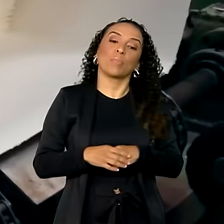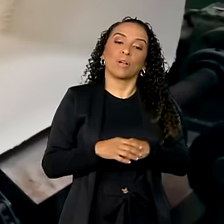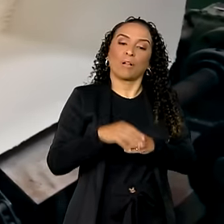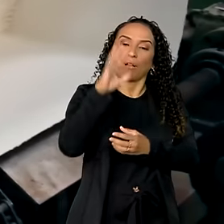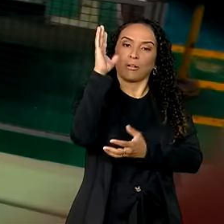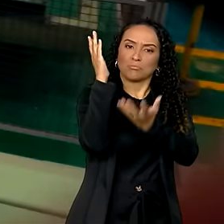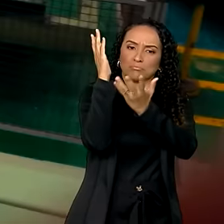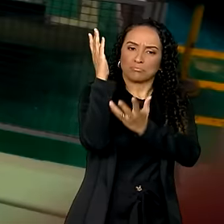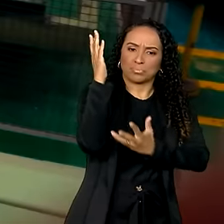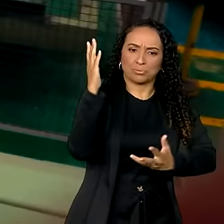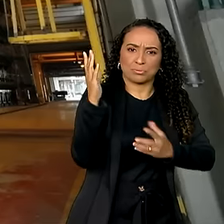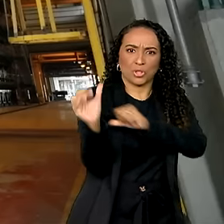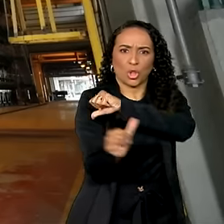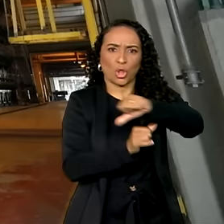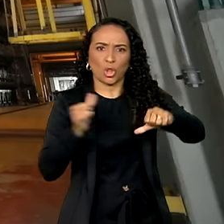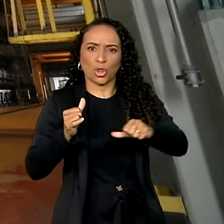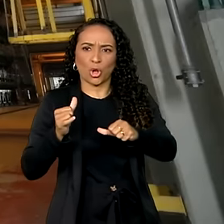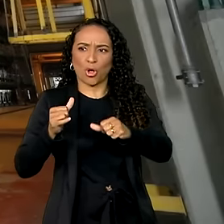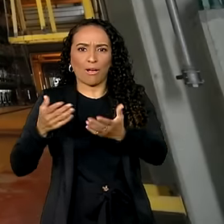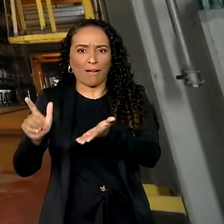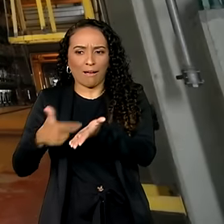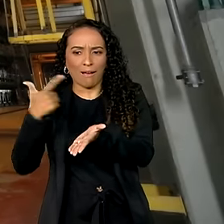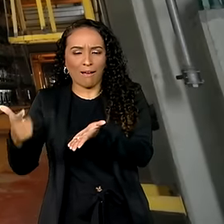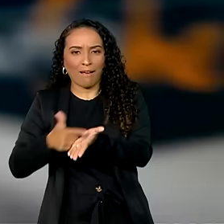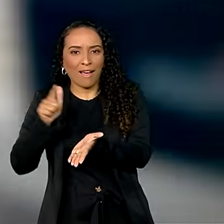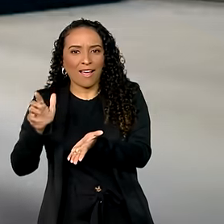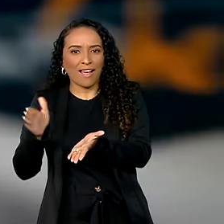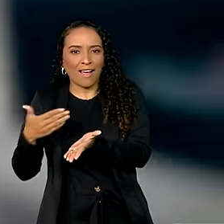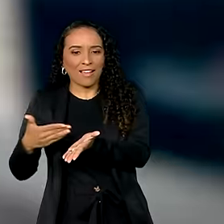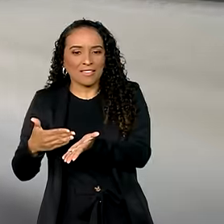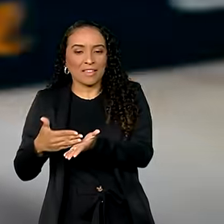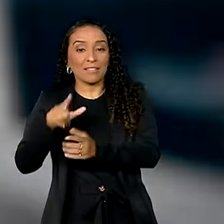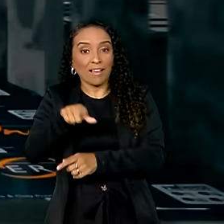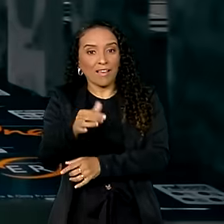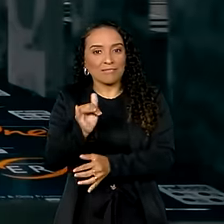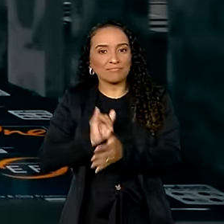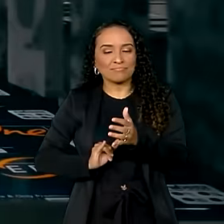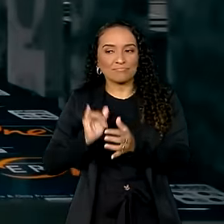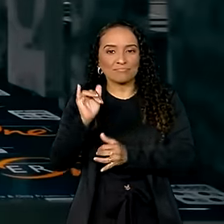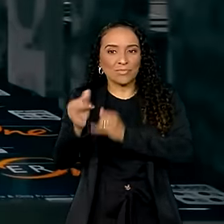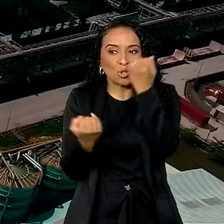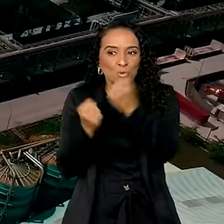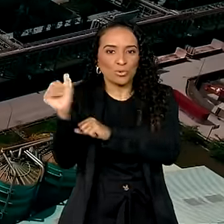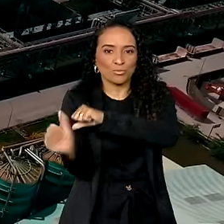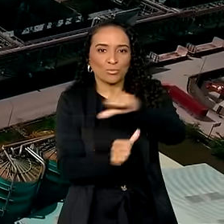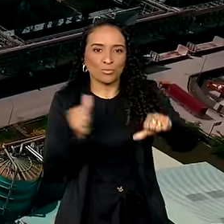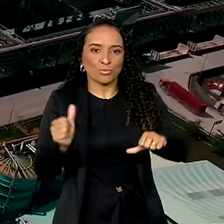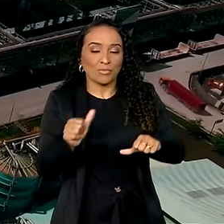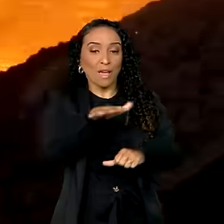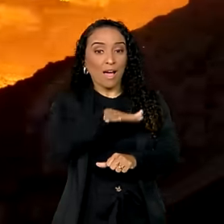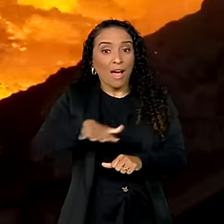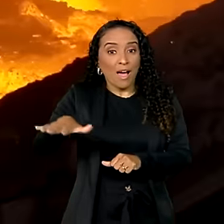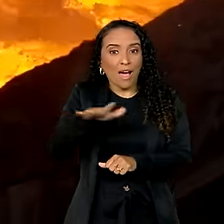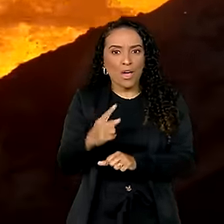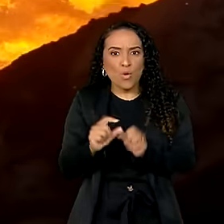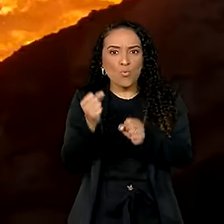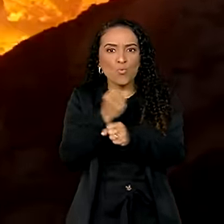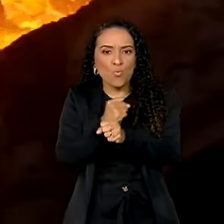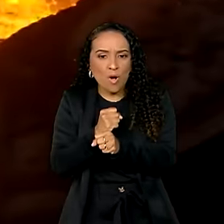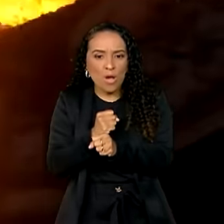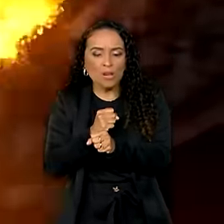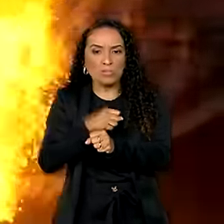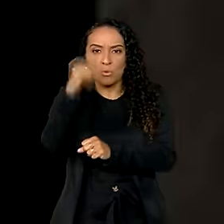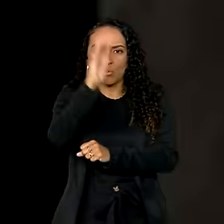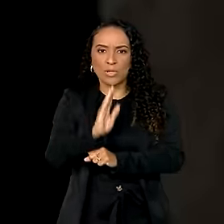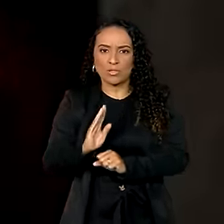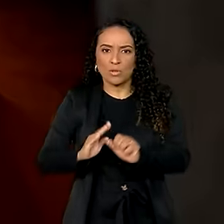torna caderno escolar. Esses são alguns exemplos da indústria da transformação, setor que, em um ano, fez o